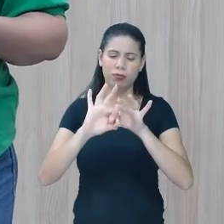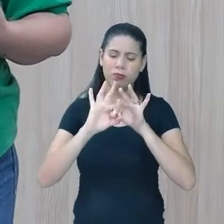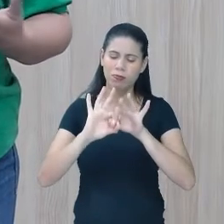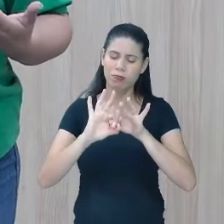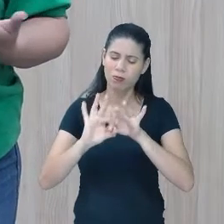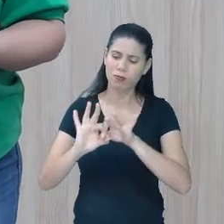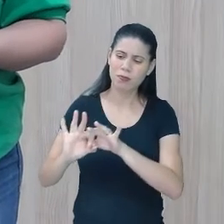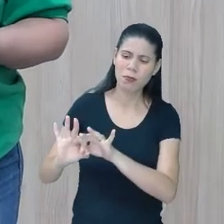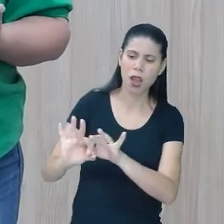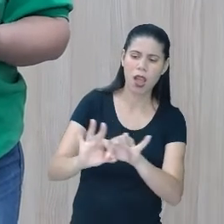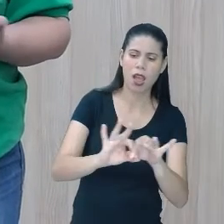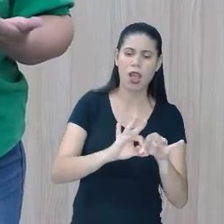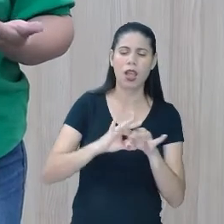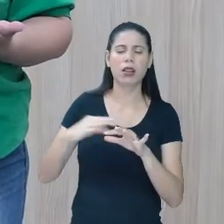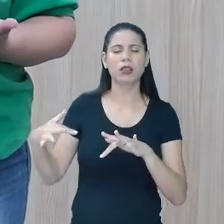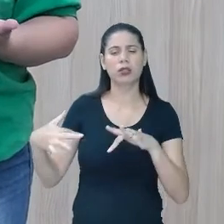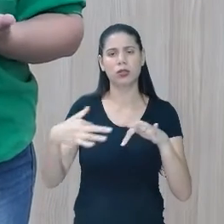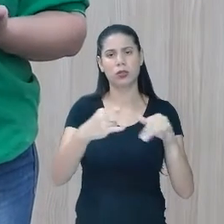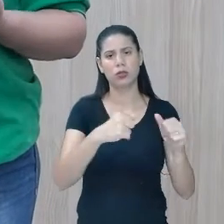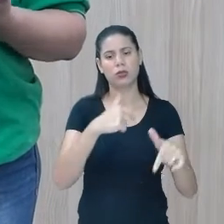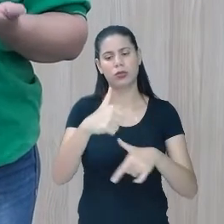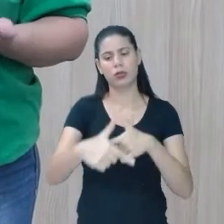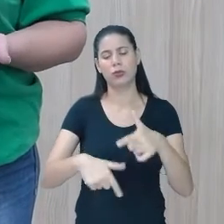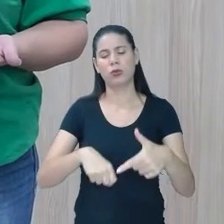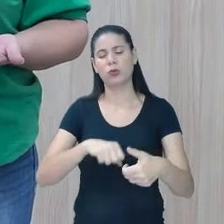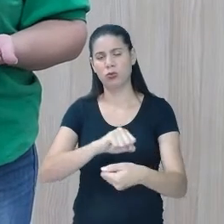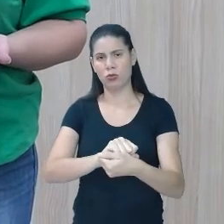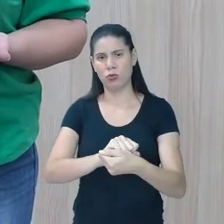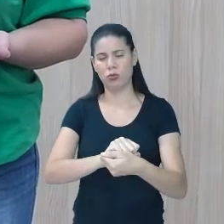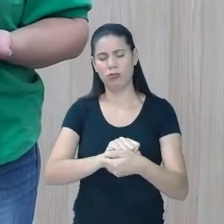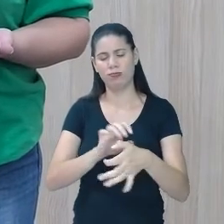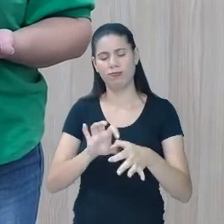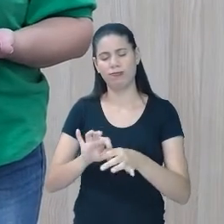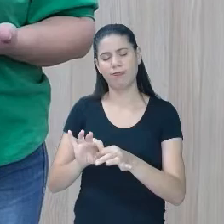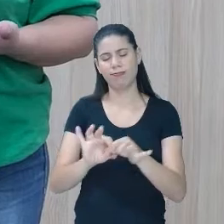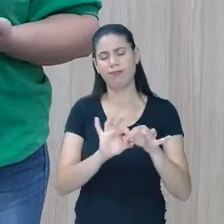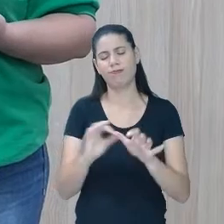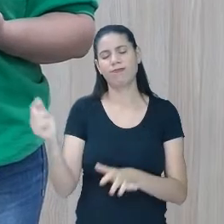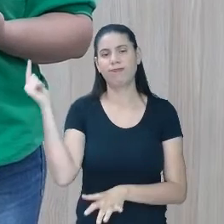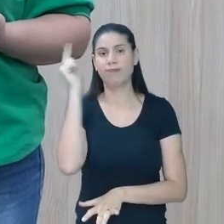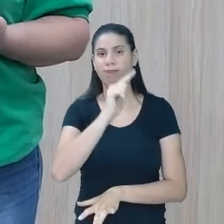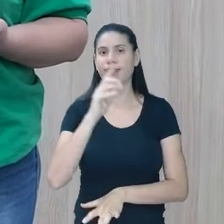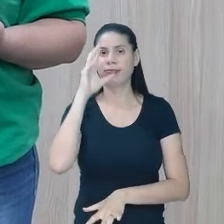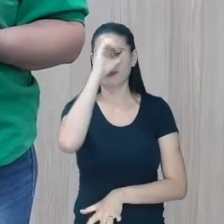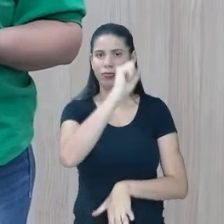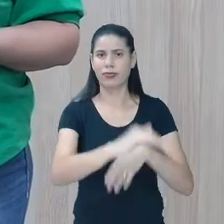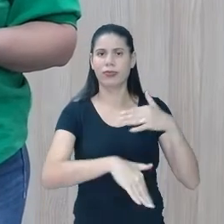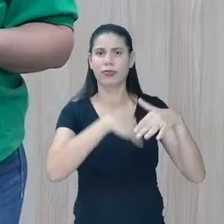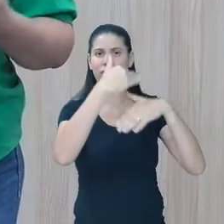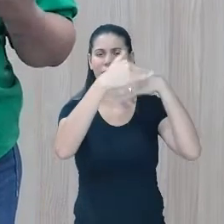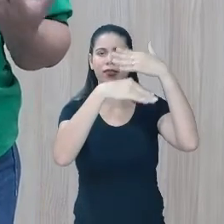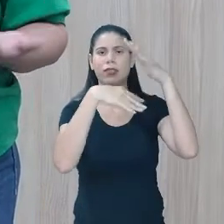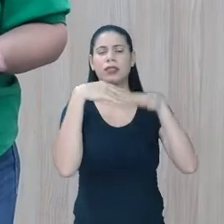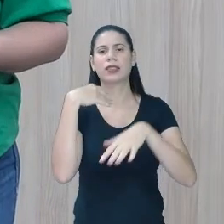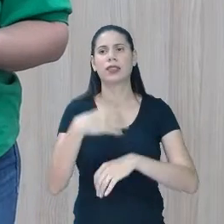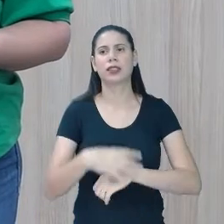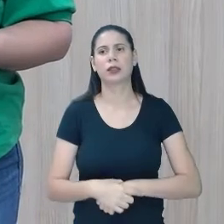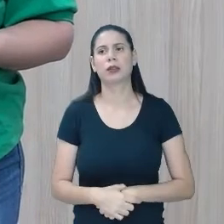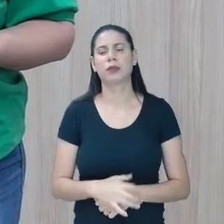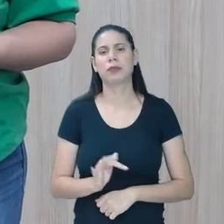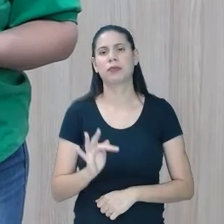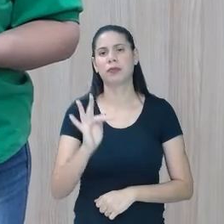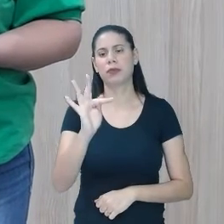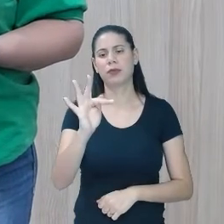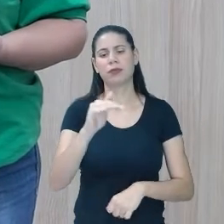essa colaboração de todos, para que haja essa aprendizagem, essa evolução na aprendizagem e